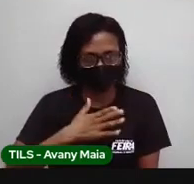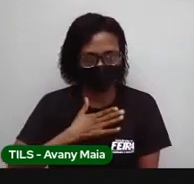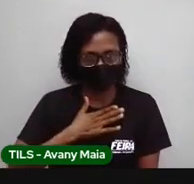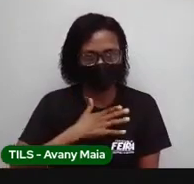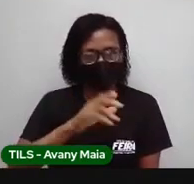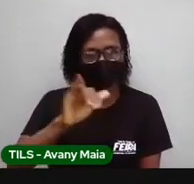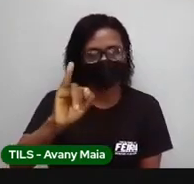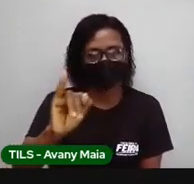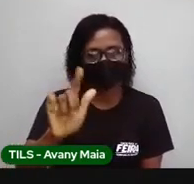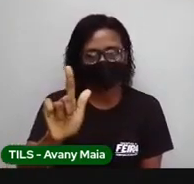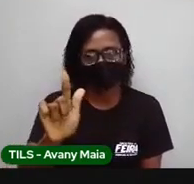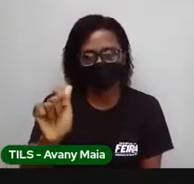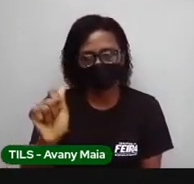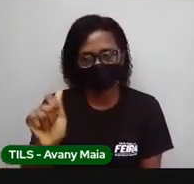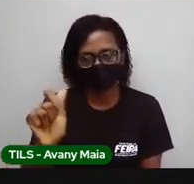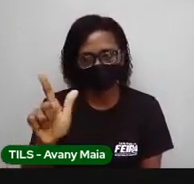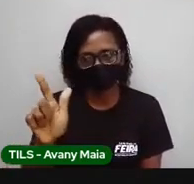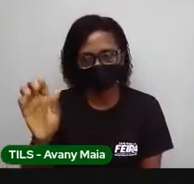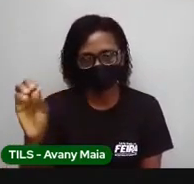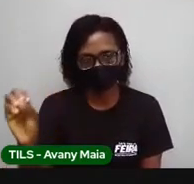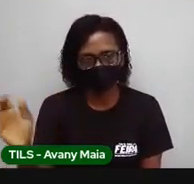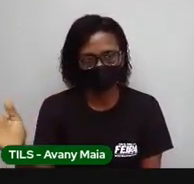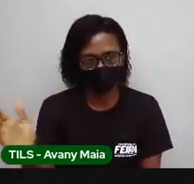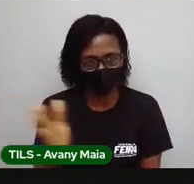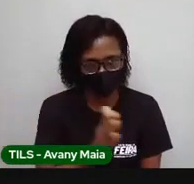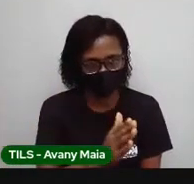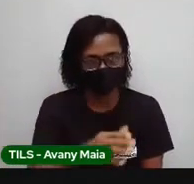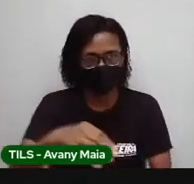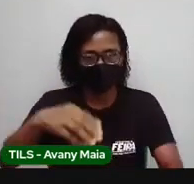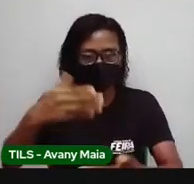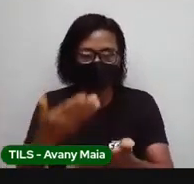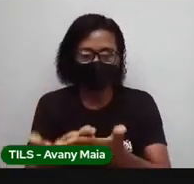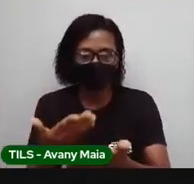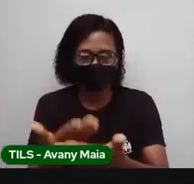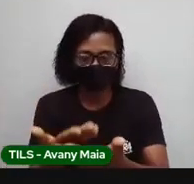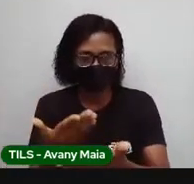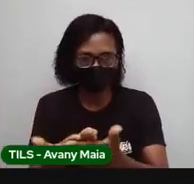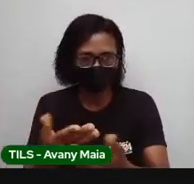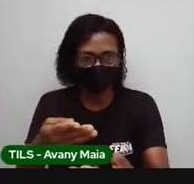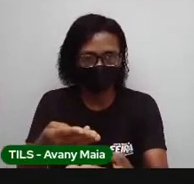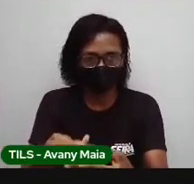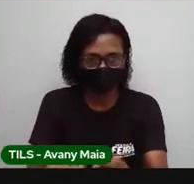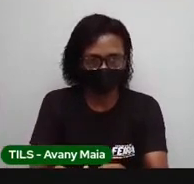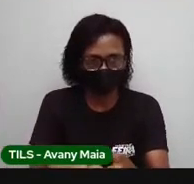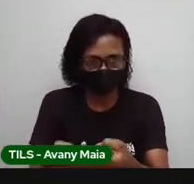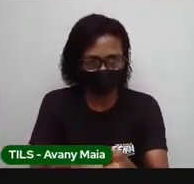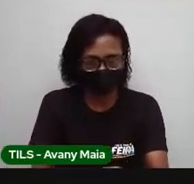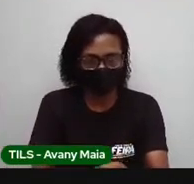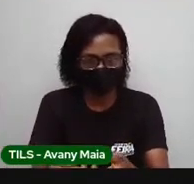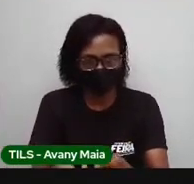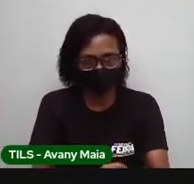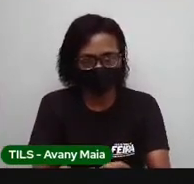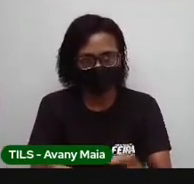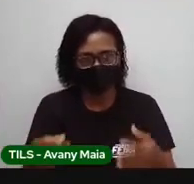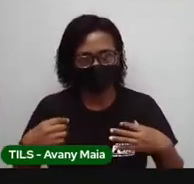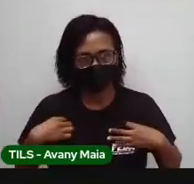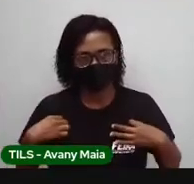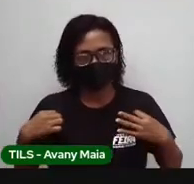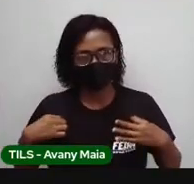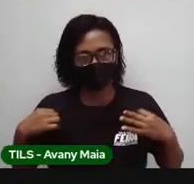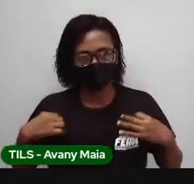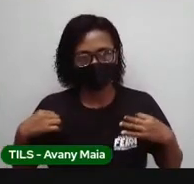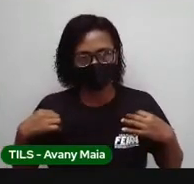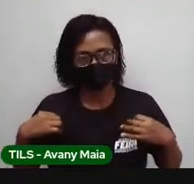sou professor de matemática da escola municipal Faustino Dias Lima. Eu estou vestindo uma